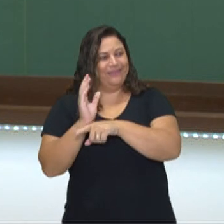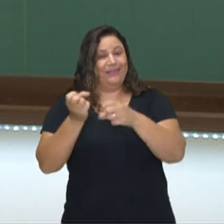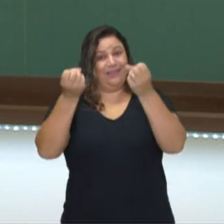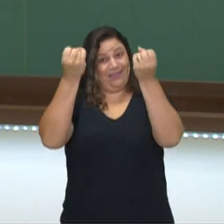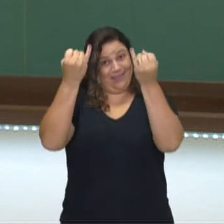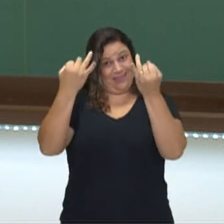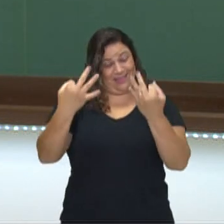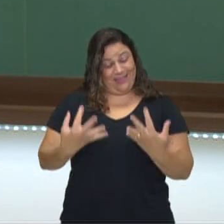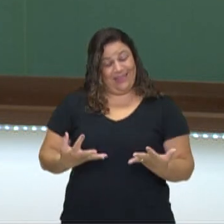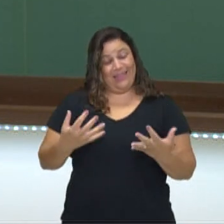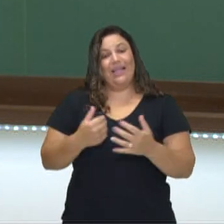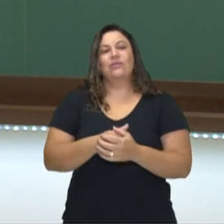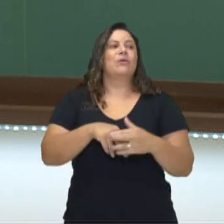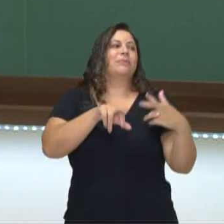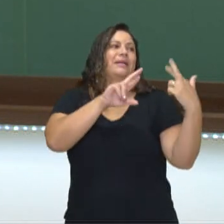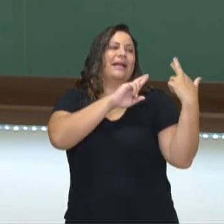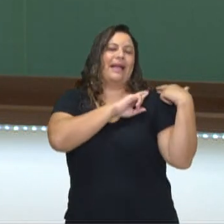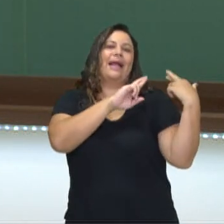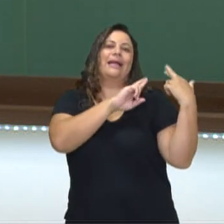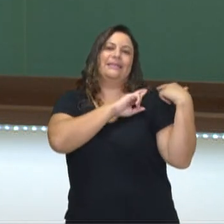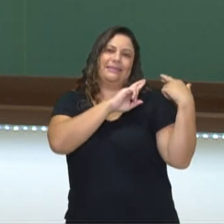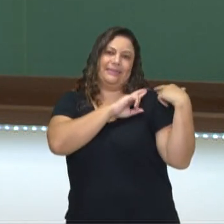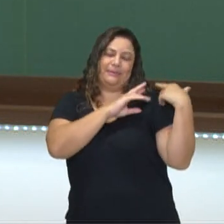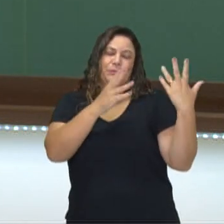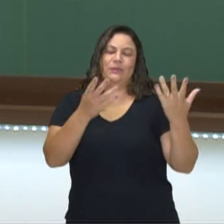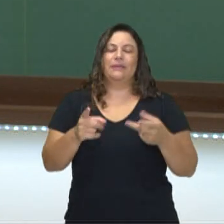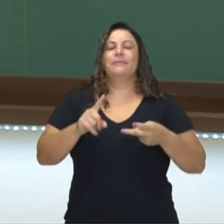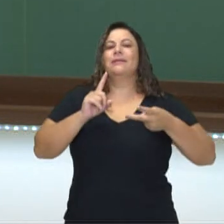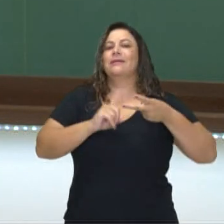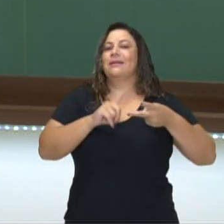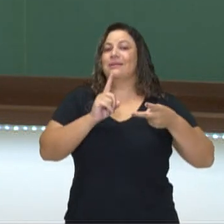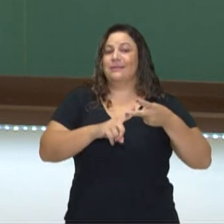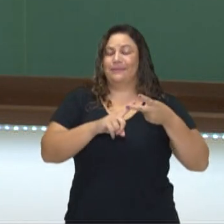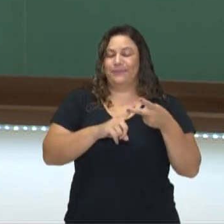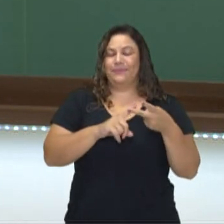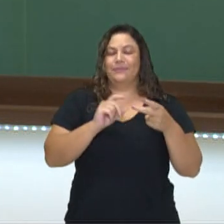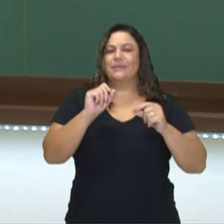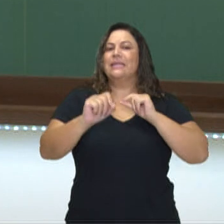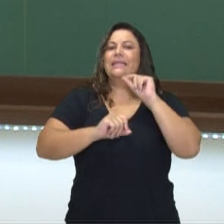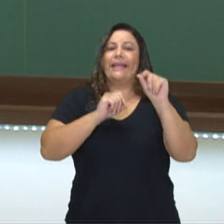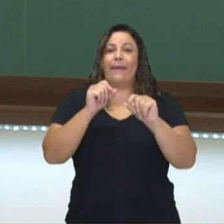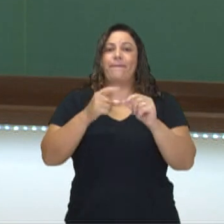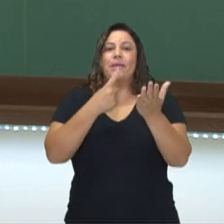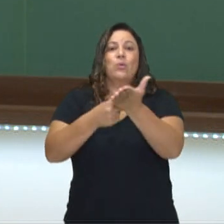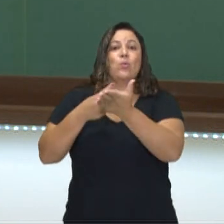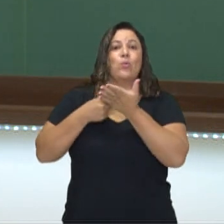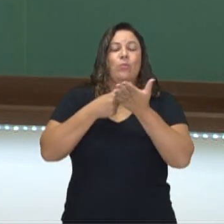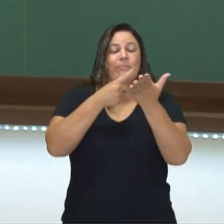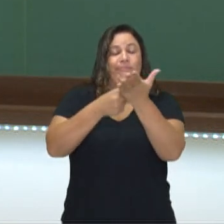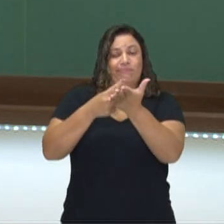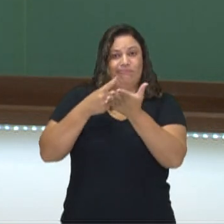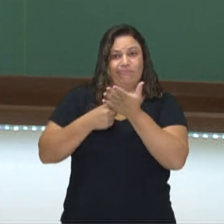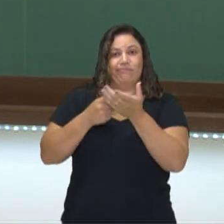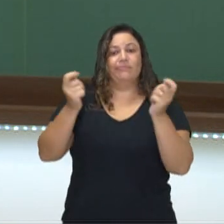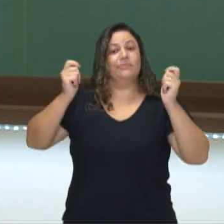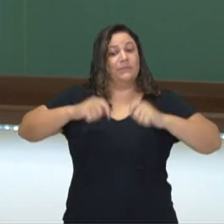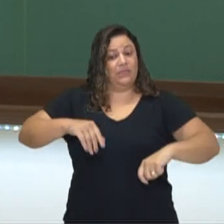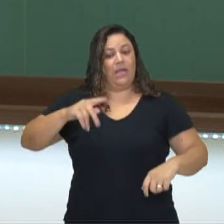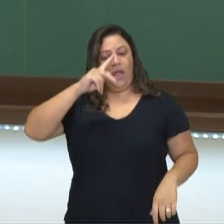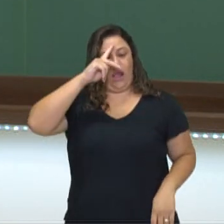sobre responsabilidade. Falamos também sobre a questão do compromisso. Quando eu me